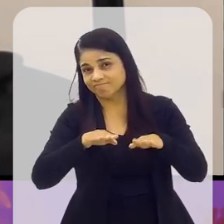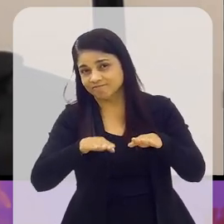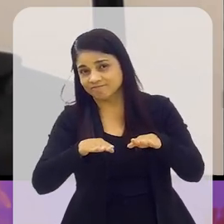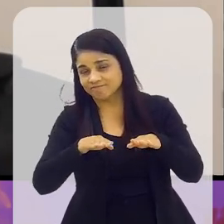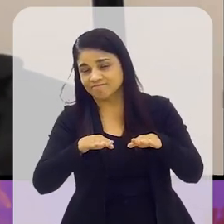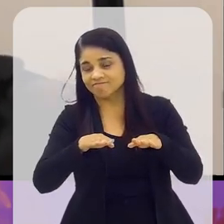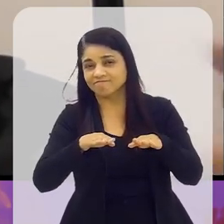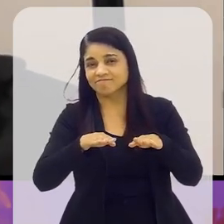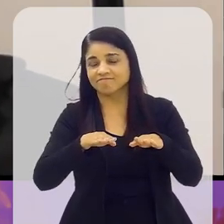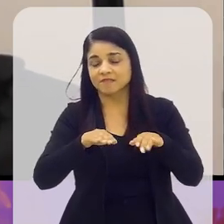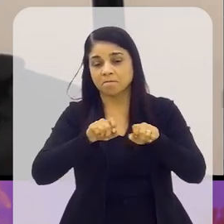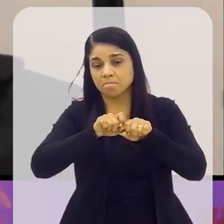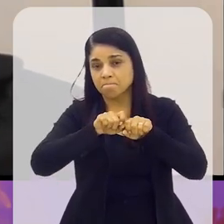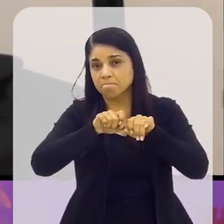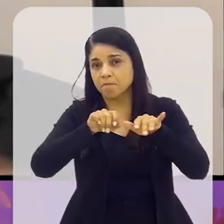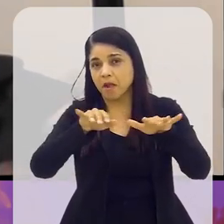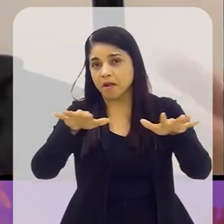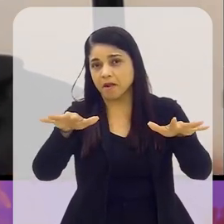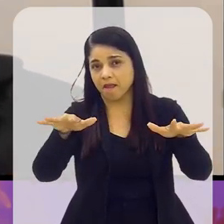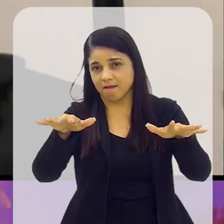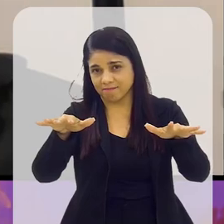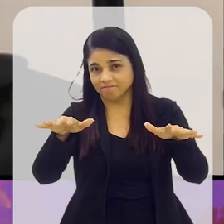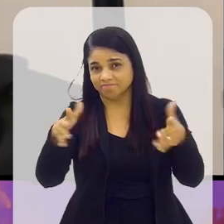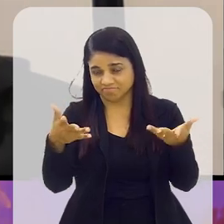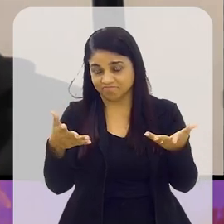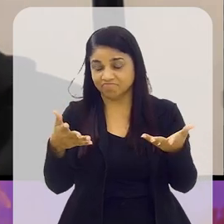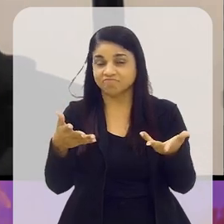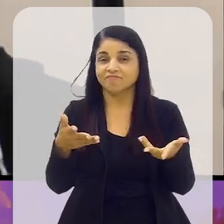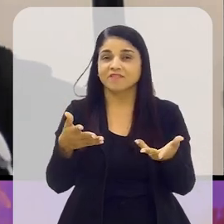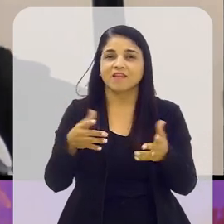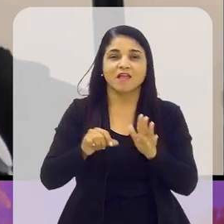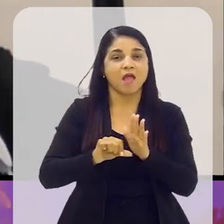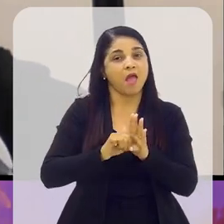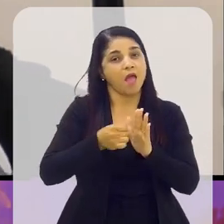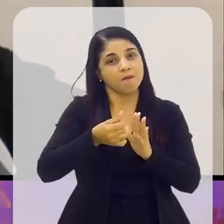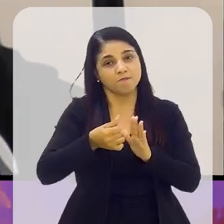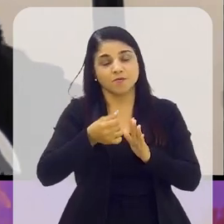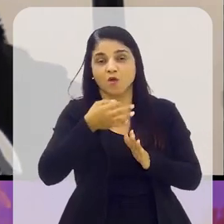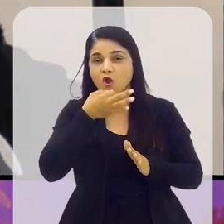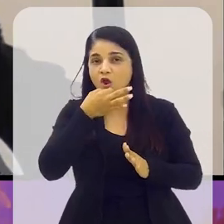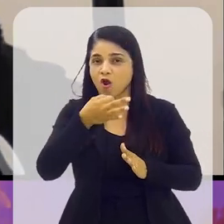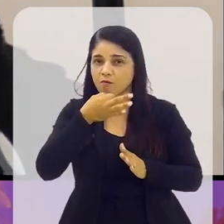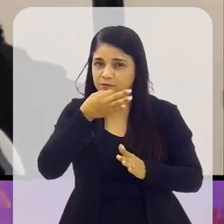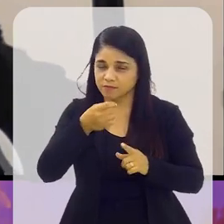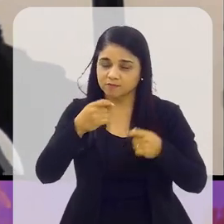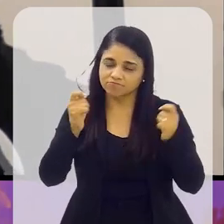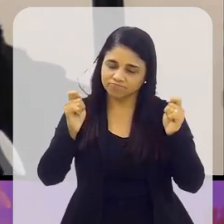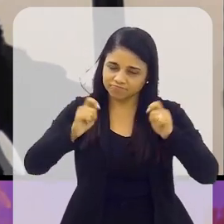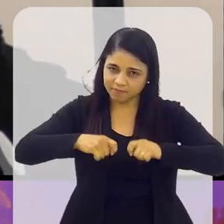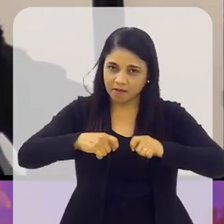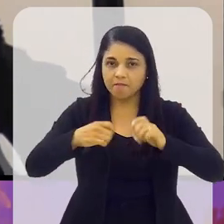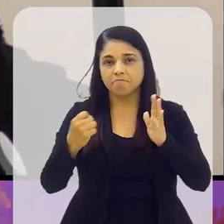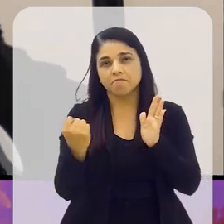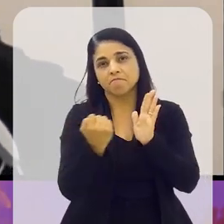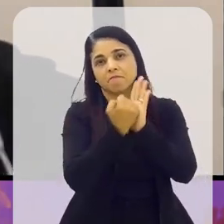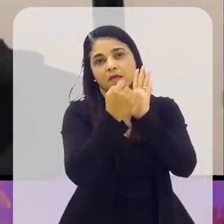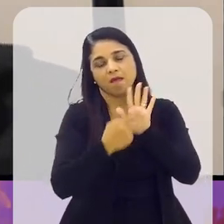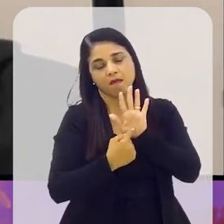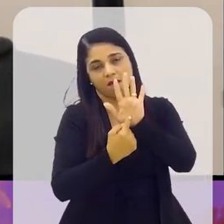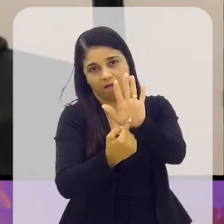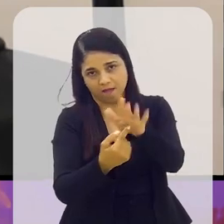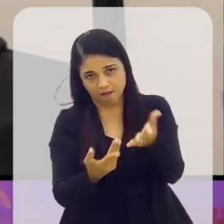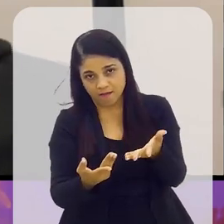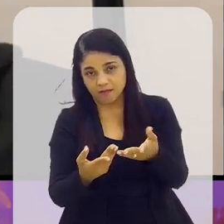a sua extensão e a sua própria ocorrência. Então, acho que esse é o primeiro ponto que a gente precisa destacar.